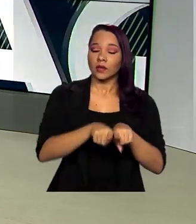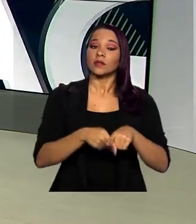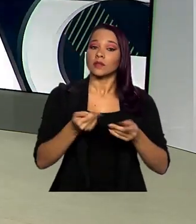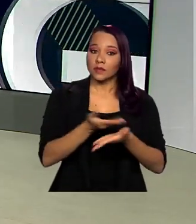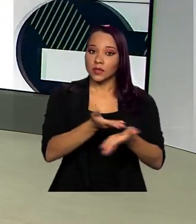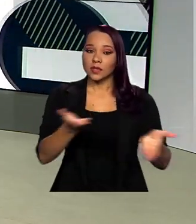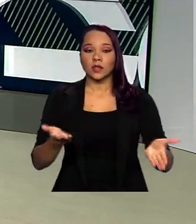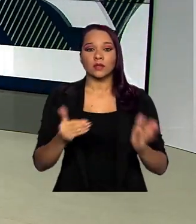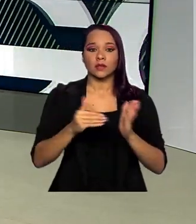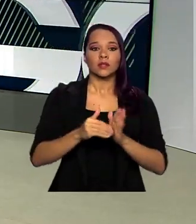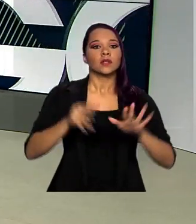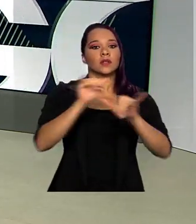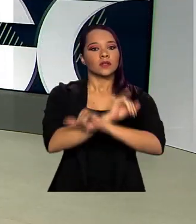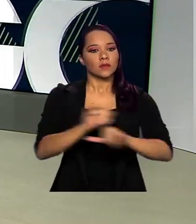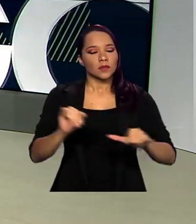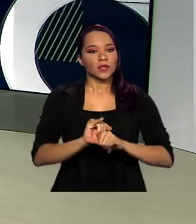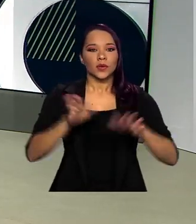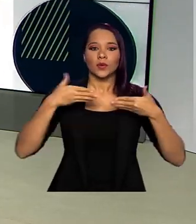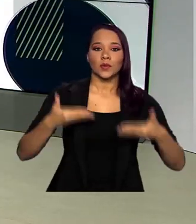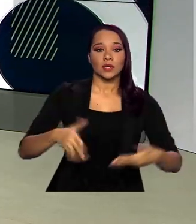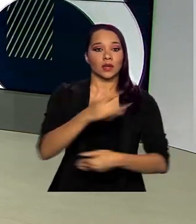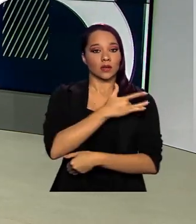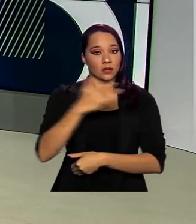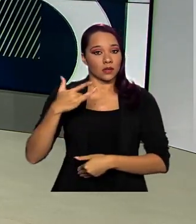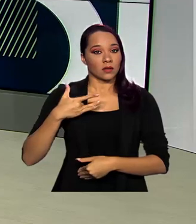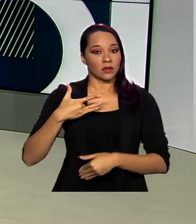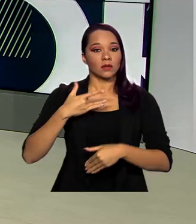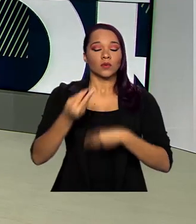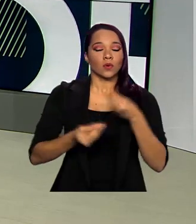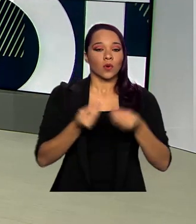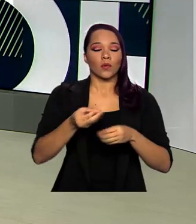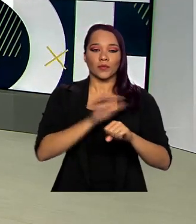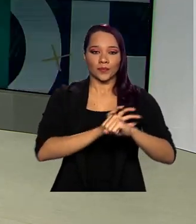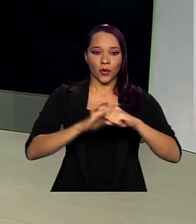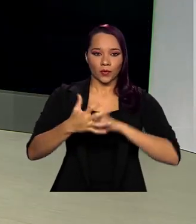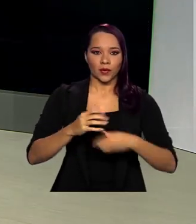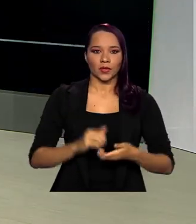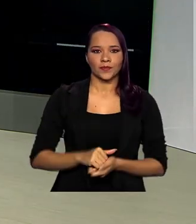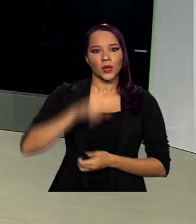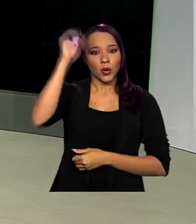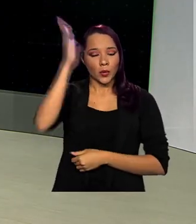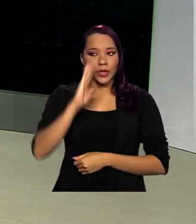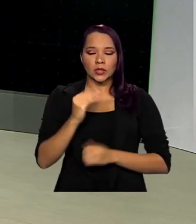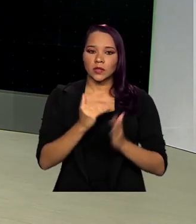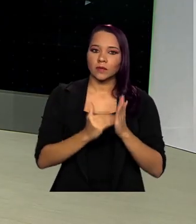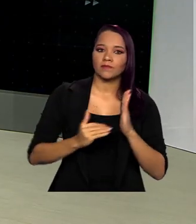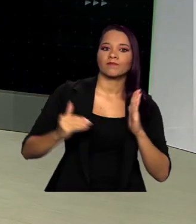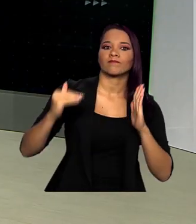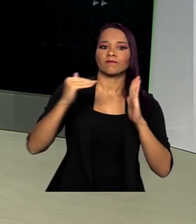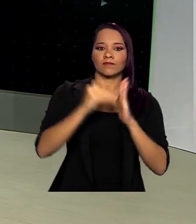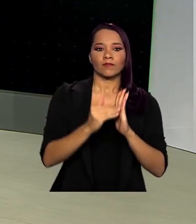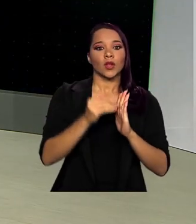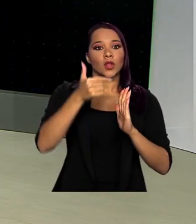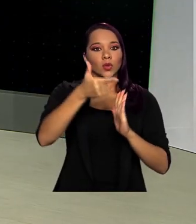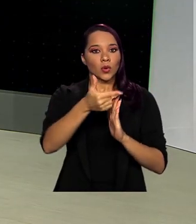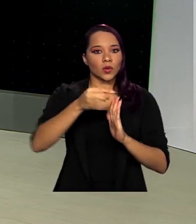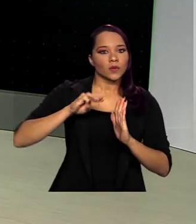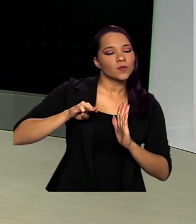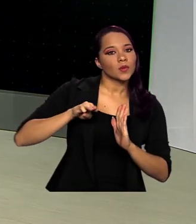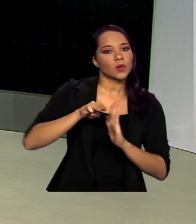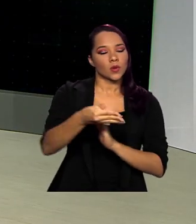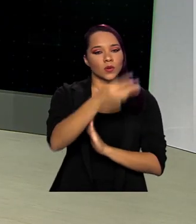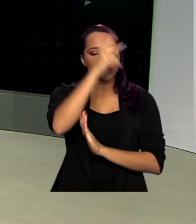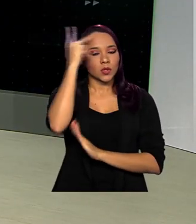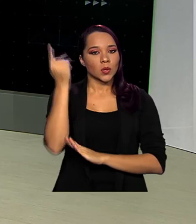últimos dados do Ministério da Saúde sobre a Covid-19. O Brasil ultrapassou a marca dos 2 milhões de